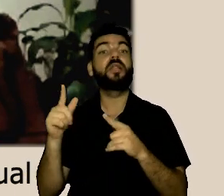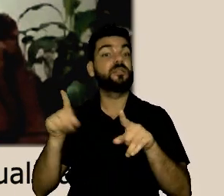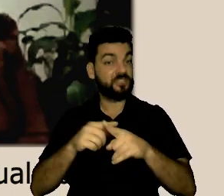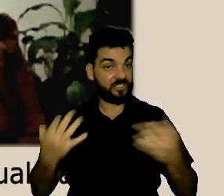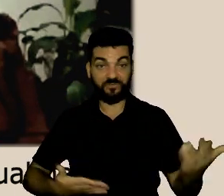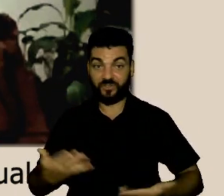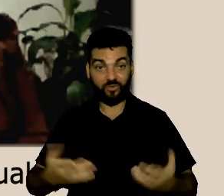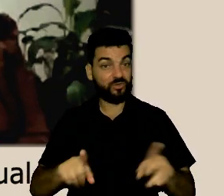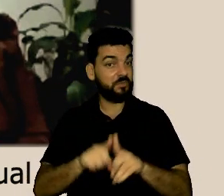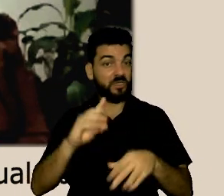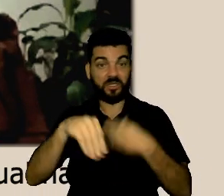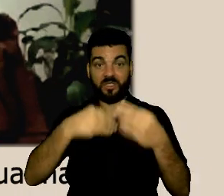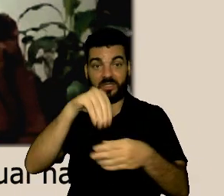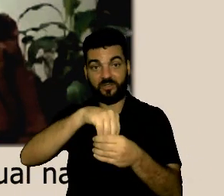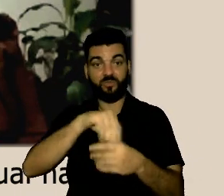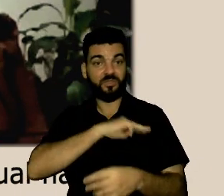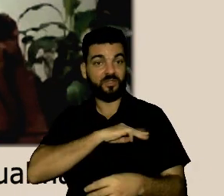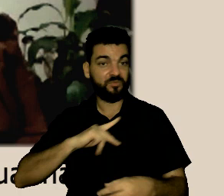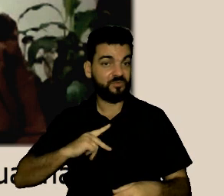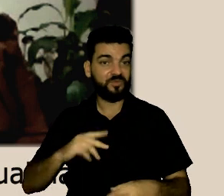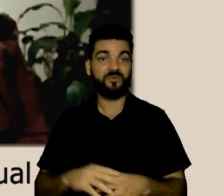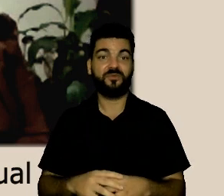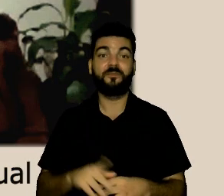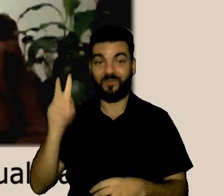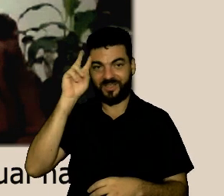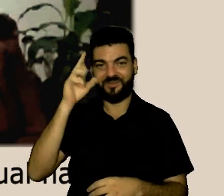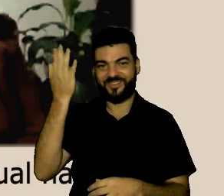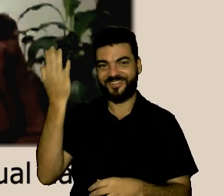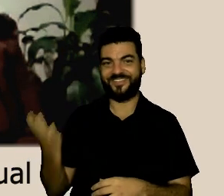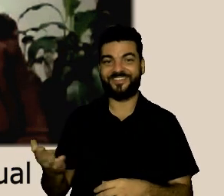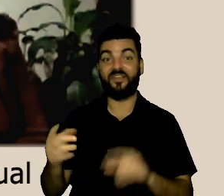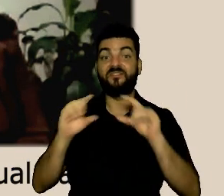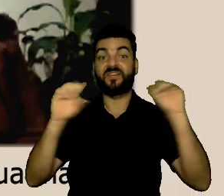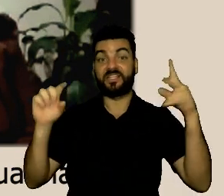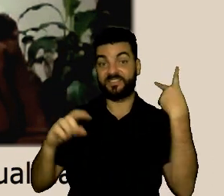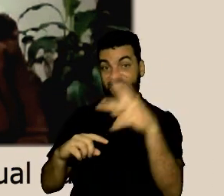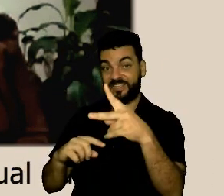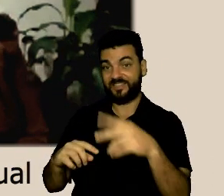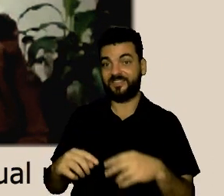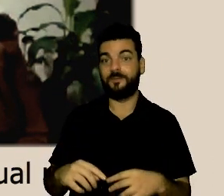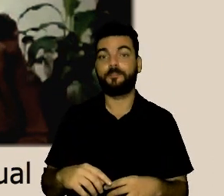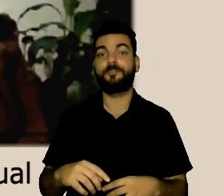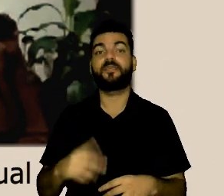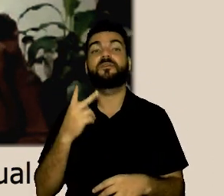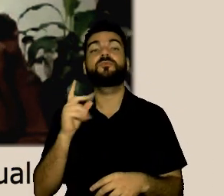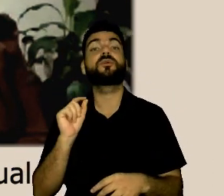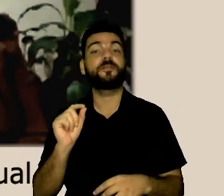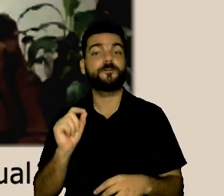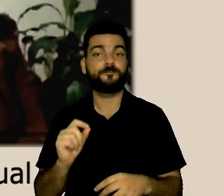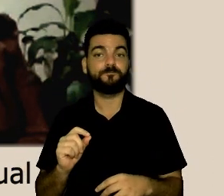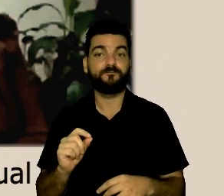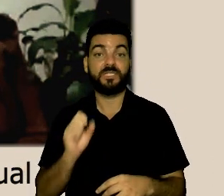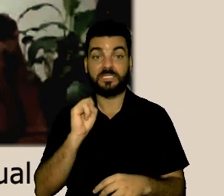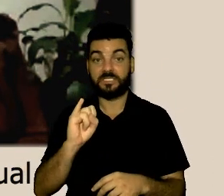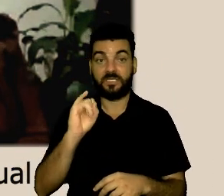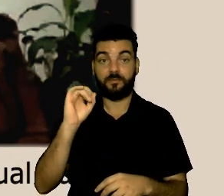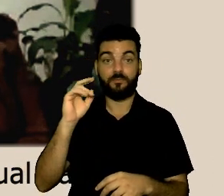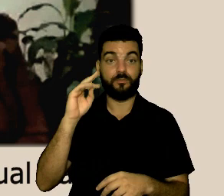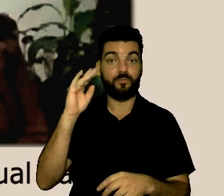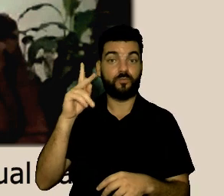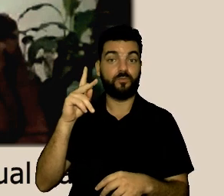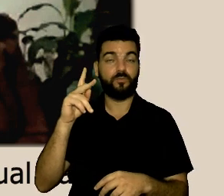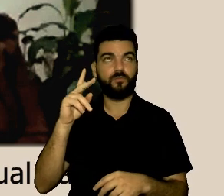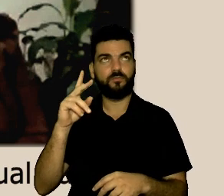do Ministério Público então ele eu me lembro que tem uma frase João Francisco João Francisco dizia que com a procuradora com a